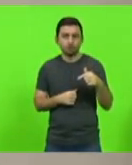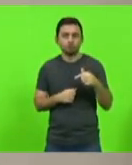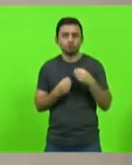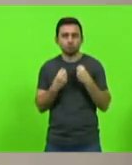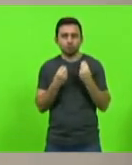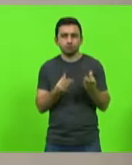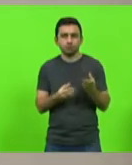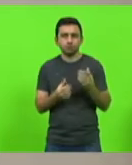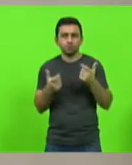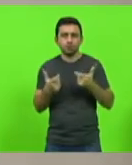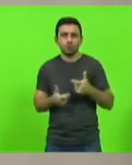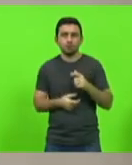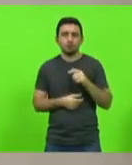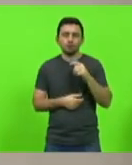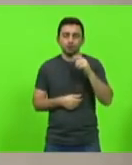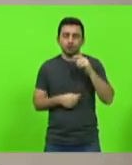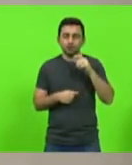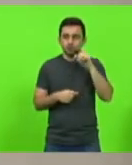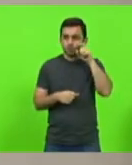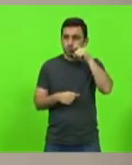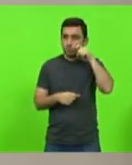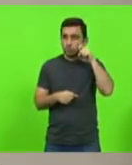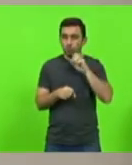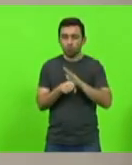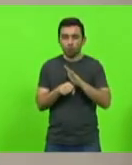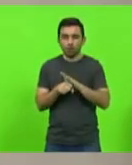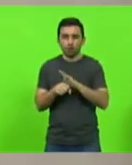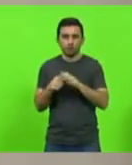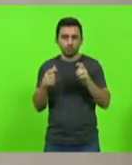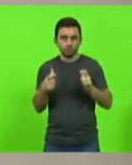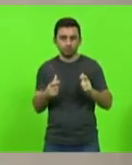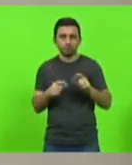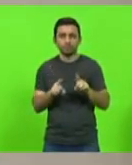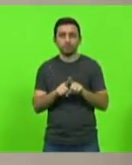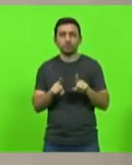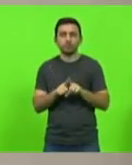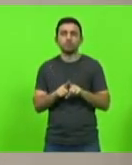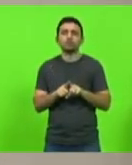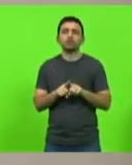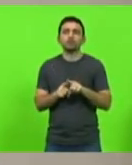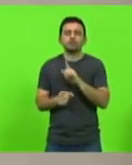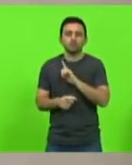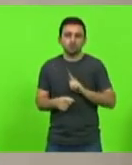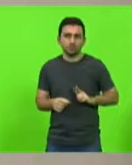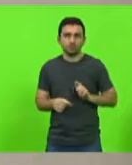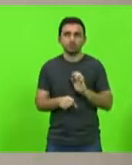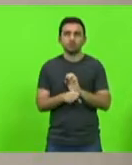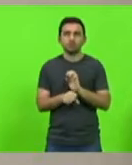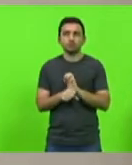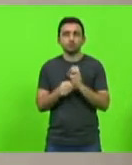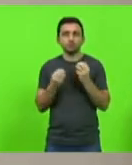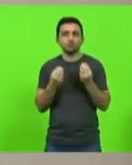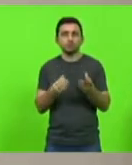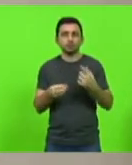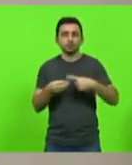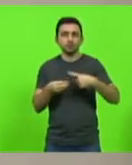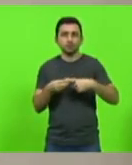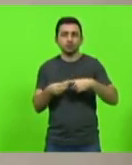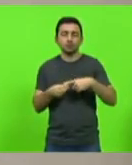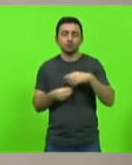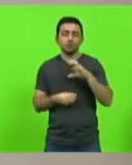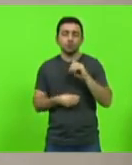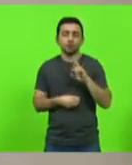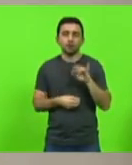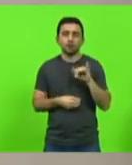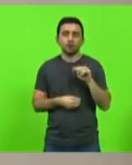Ituporanga. E o PL 327.0 de 2021, autor governo do Estado, que autoriza a doação de imóvel no município de Correia Pinto.